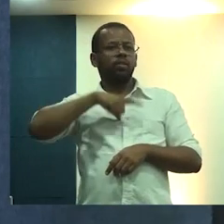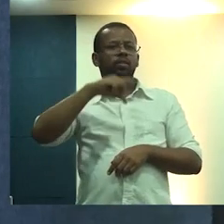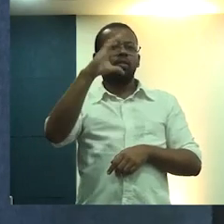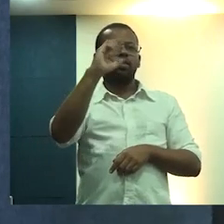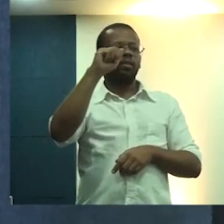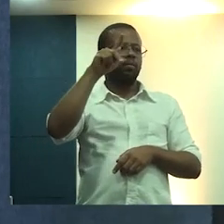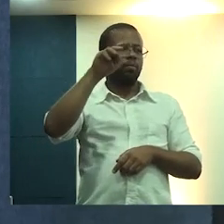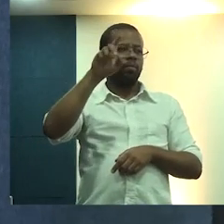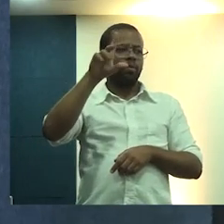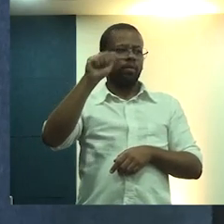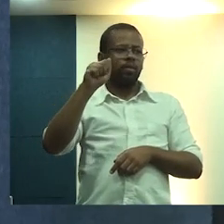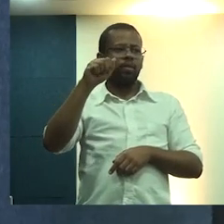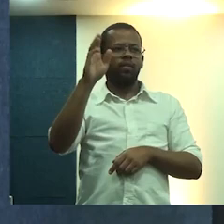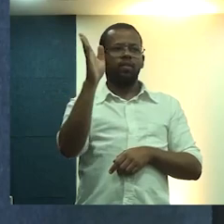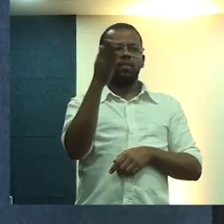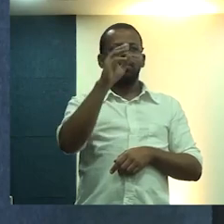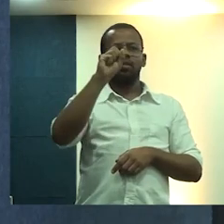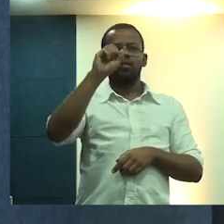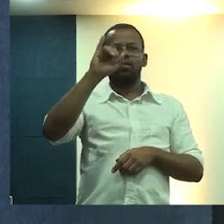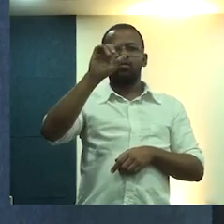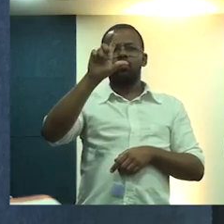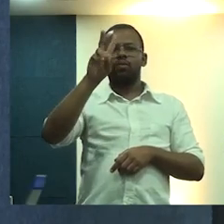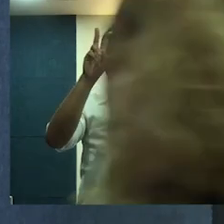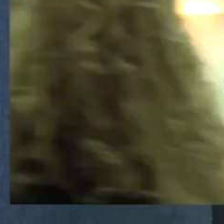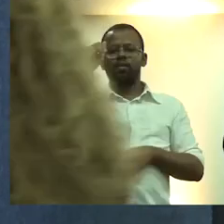senhora Silvani Mamlaki.